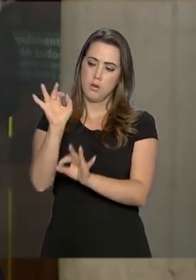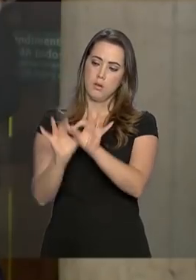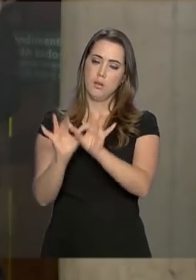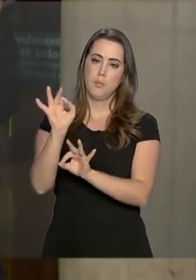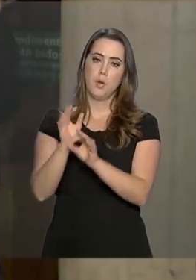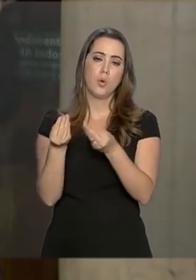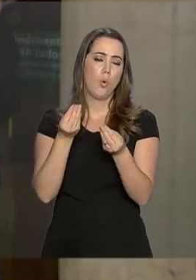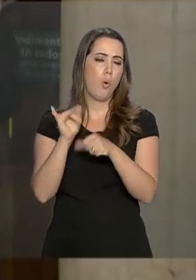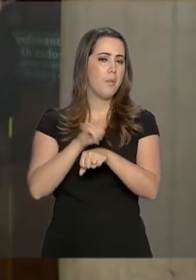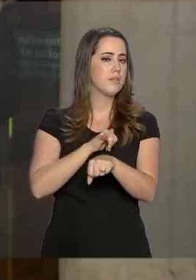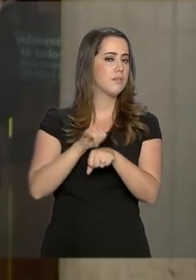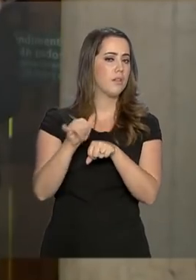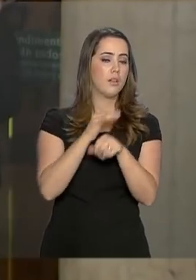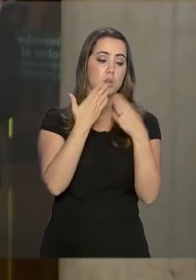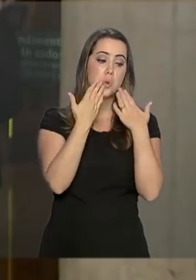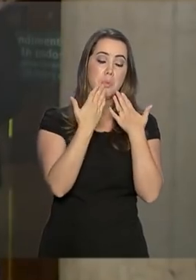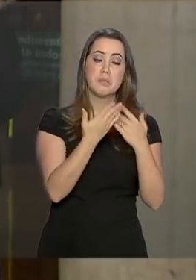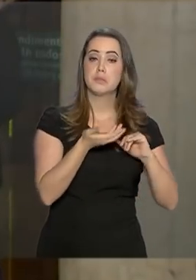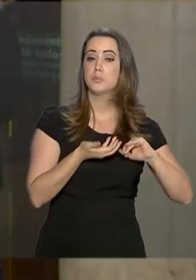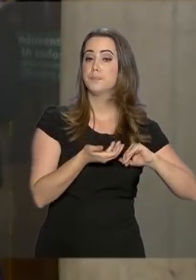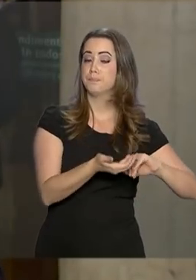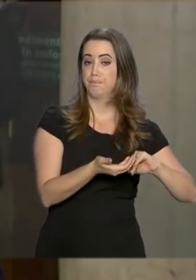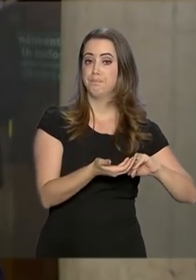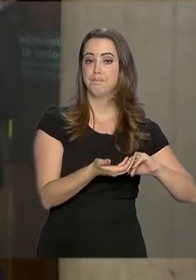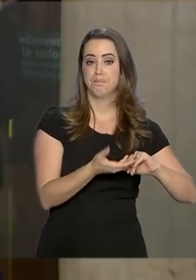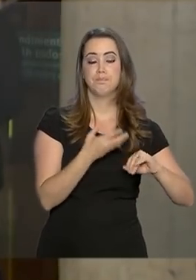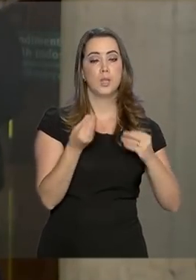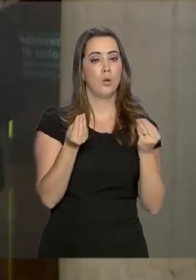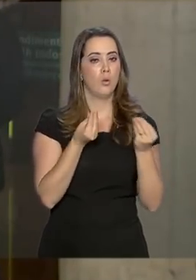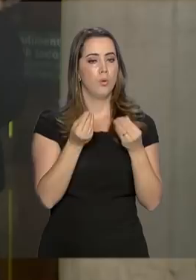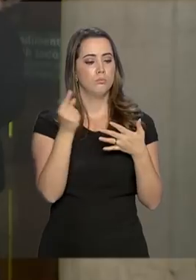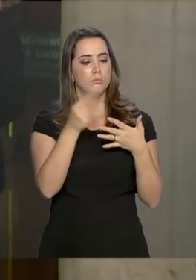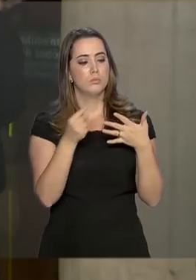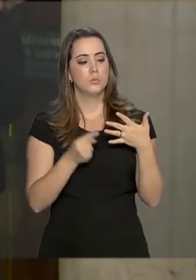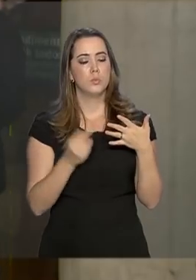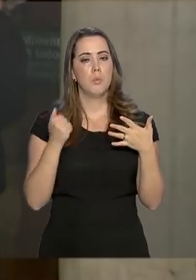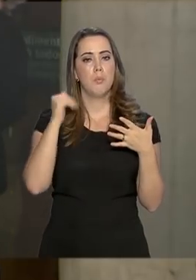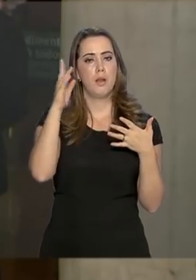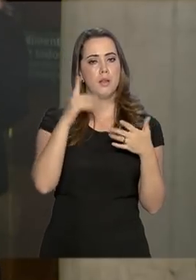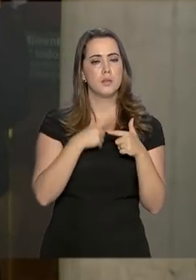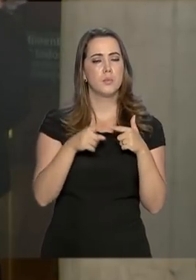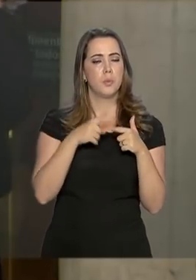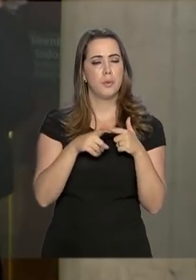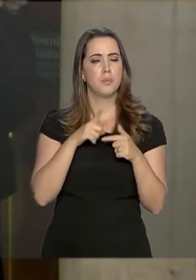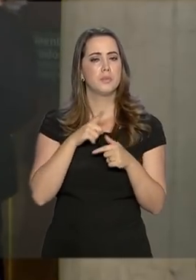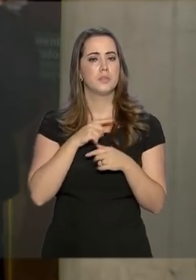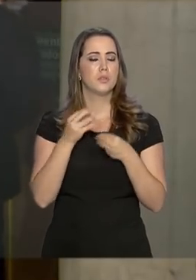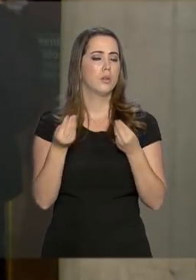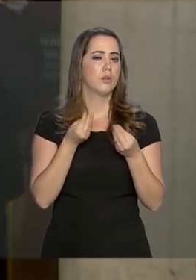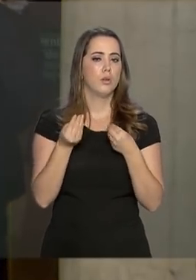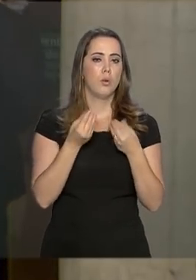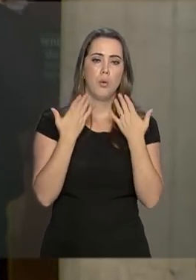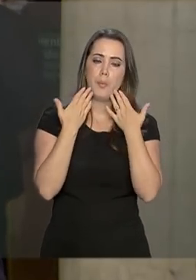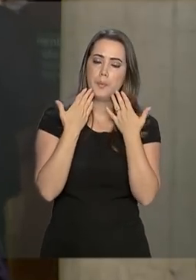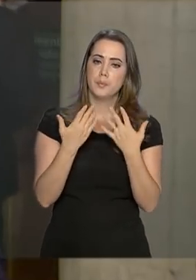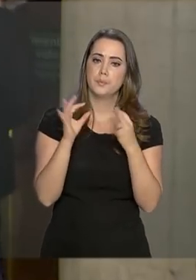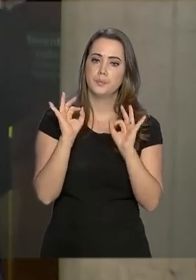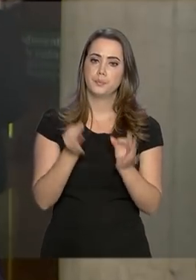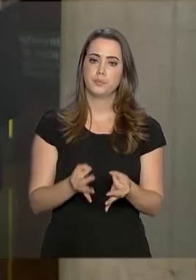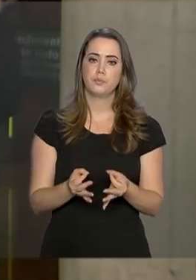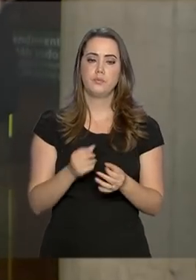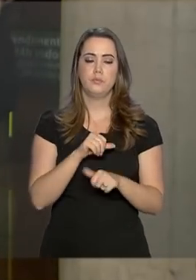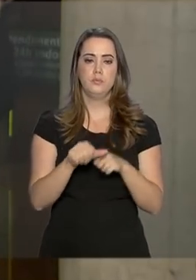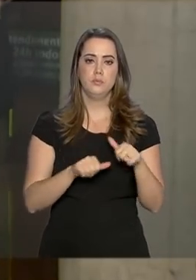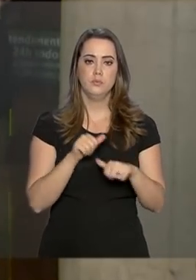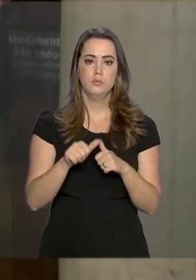a estratégia para a apresentação no Congresso Nacional Bem como os pontos mais polêmicos dessa proposta de